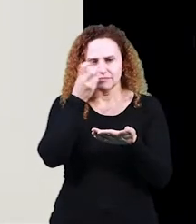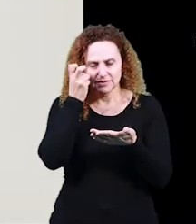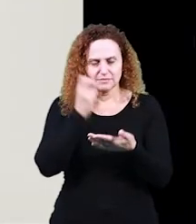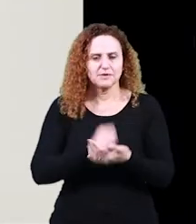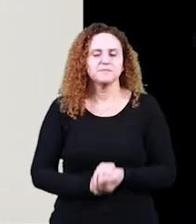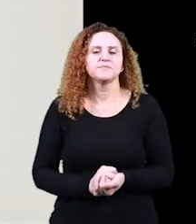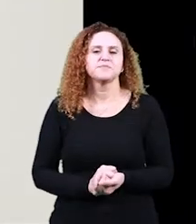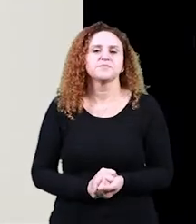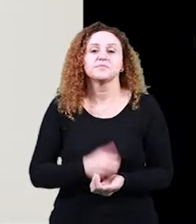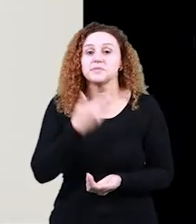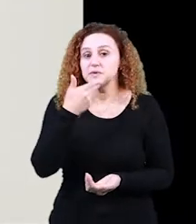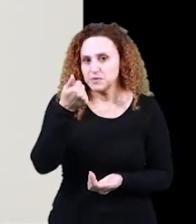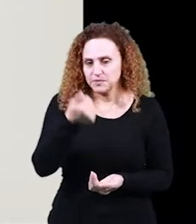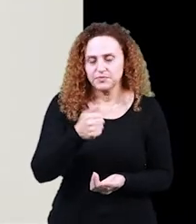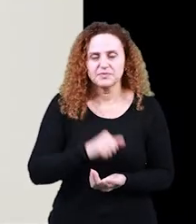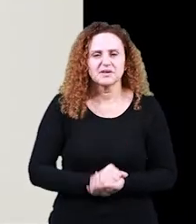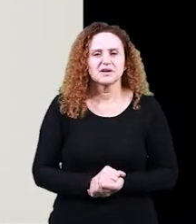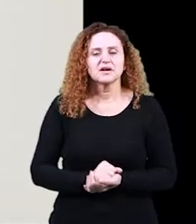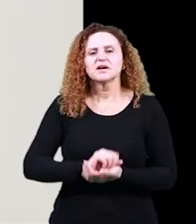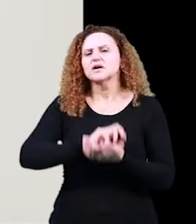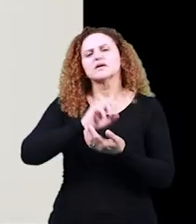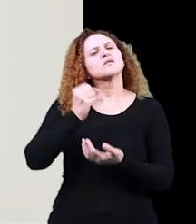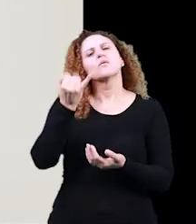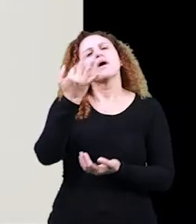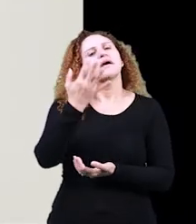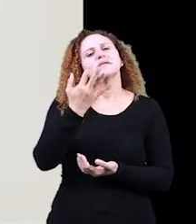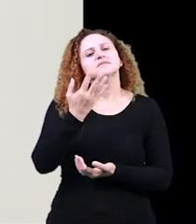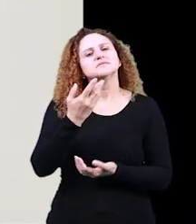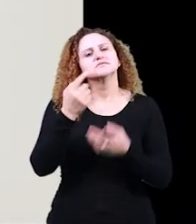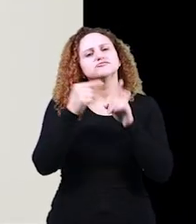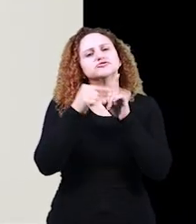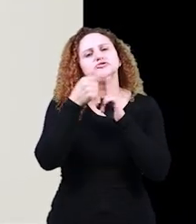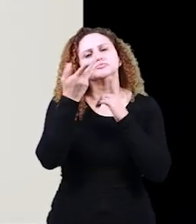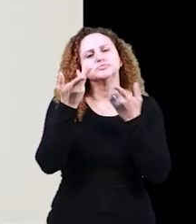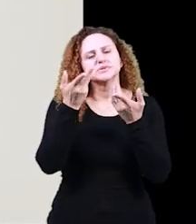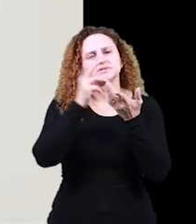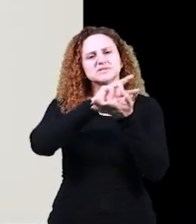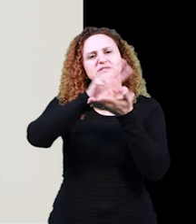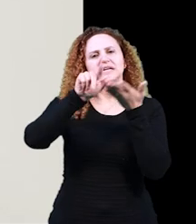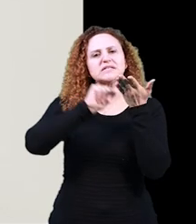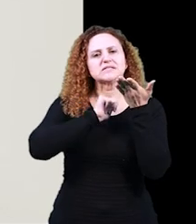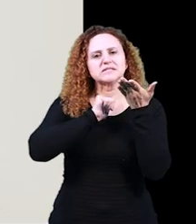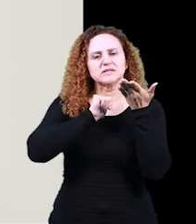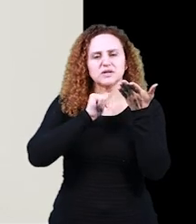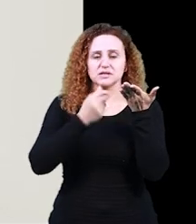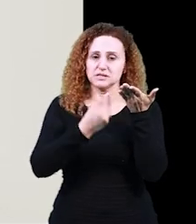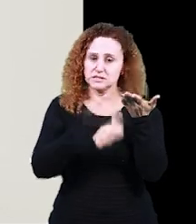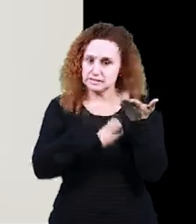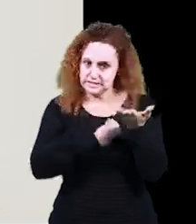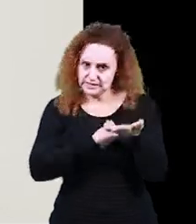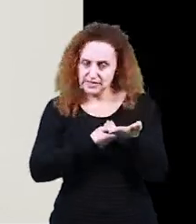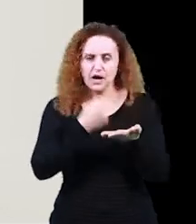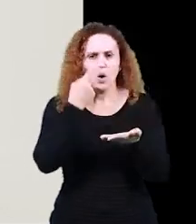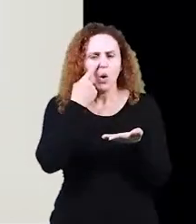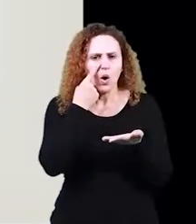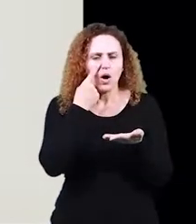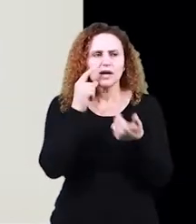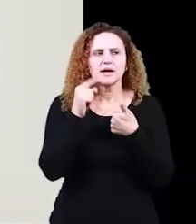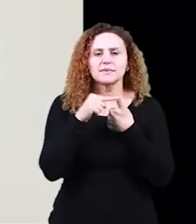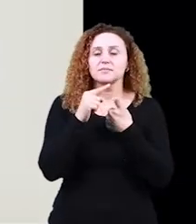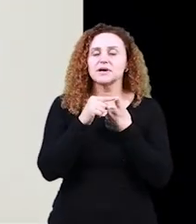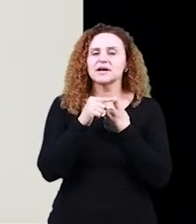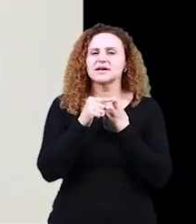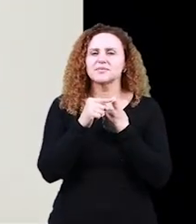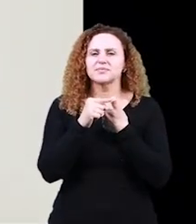perceberem quais são os tipos de variação que existem. A possibilidade de uma língua variar. Então, a